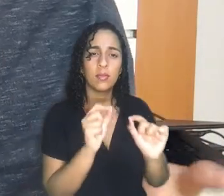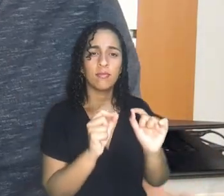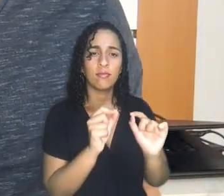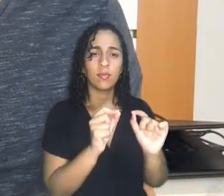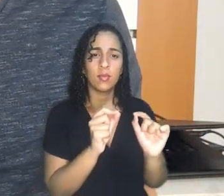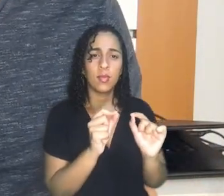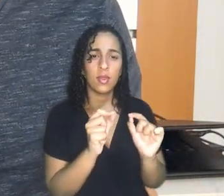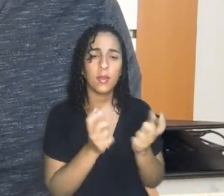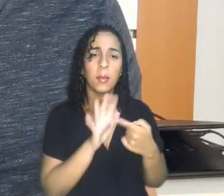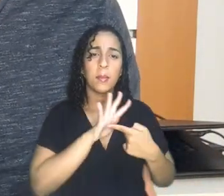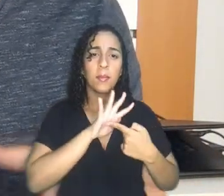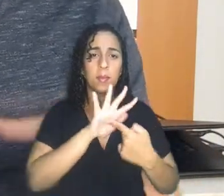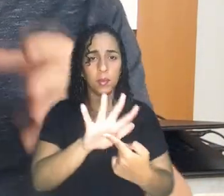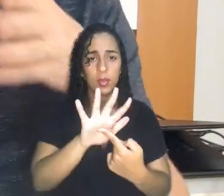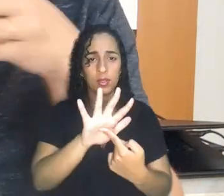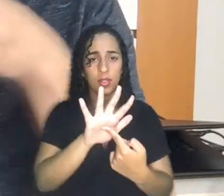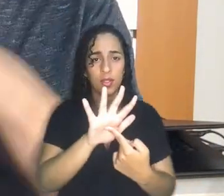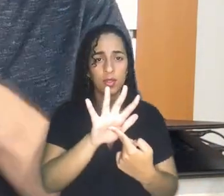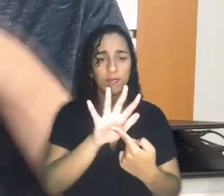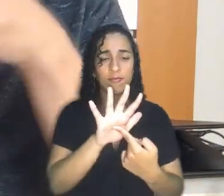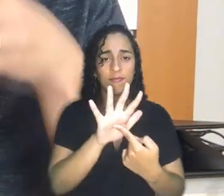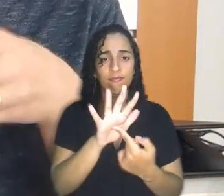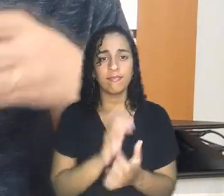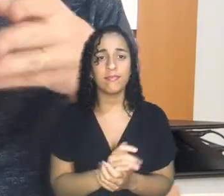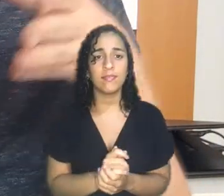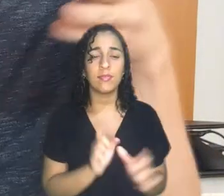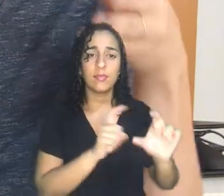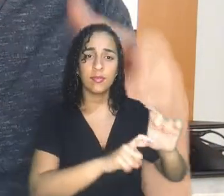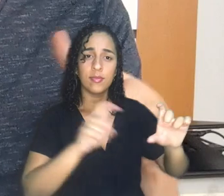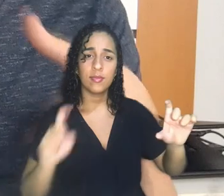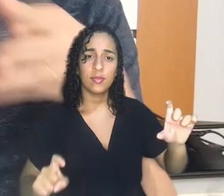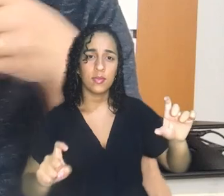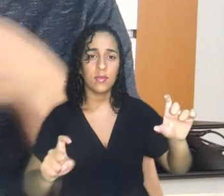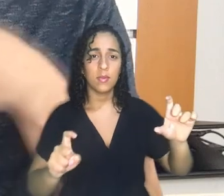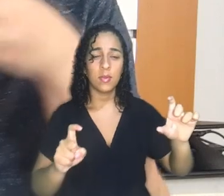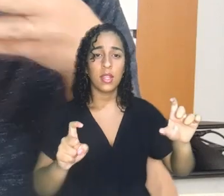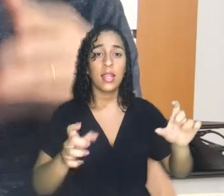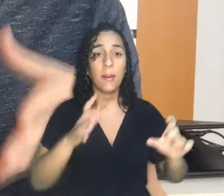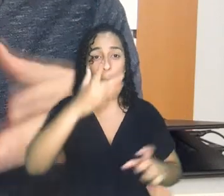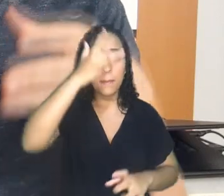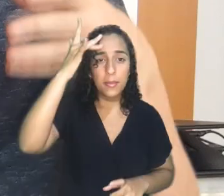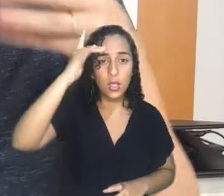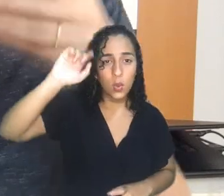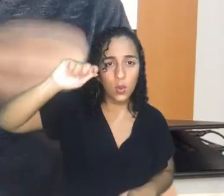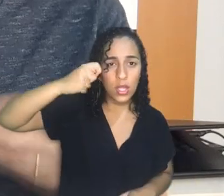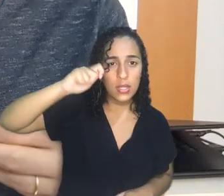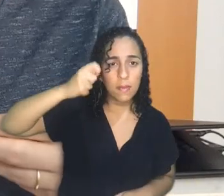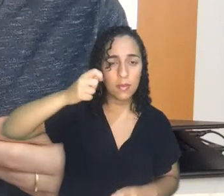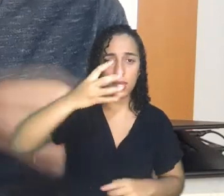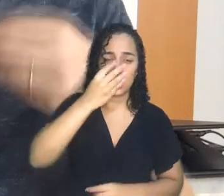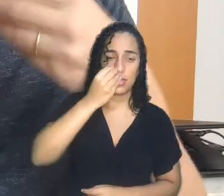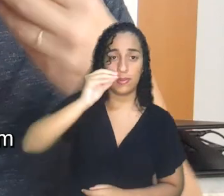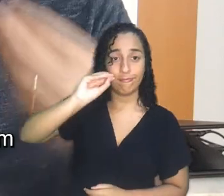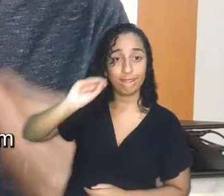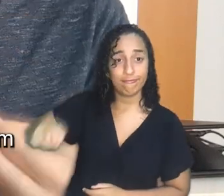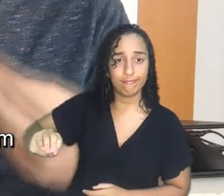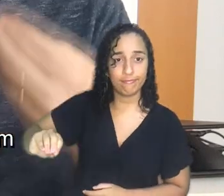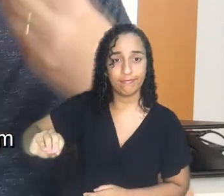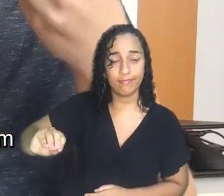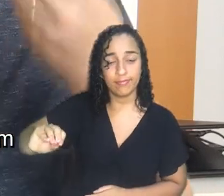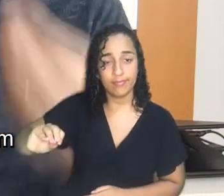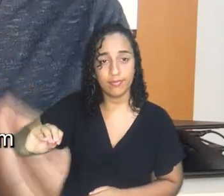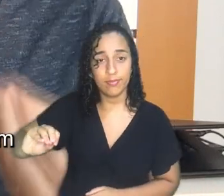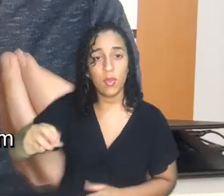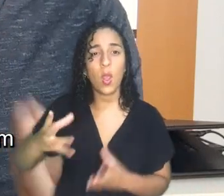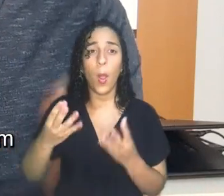retratadas no processo de independência e retiram sistematicamente as pessoas negras desse processo, apesar